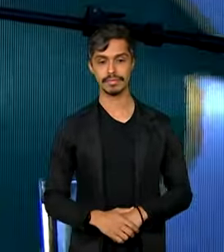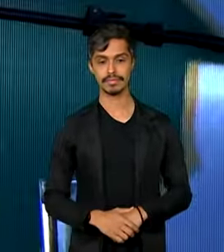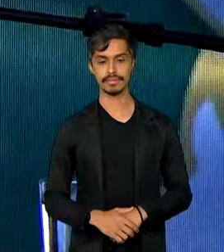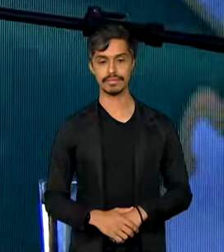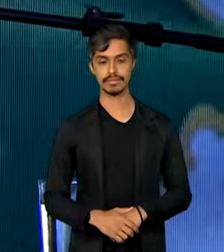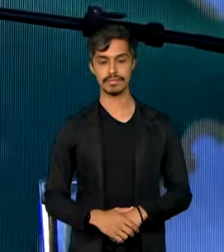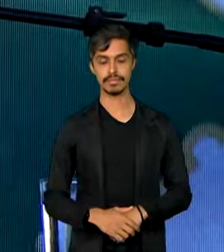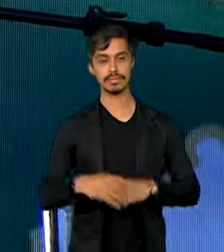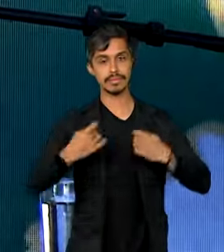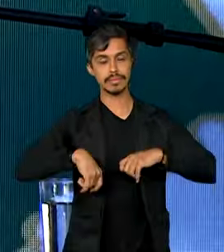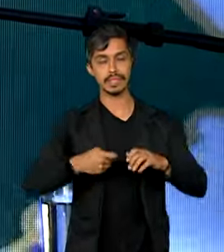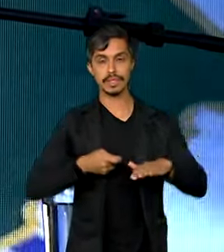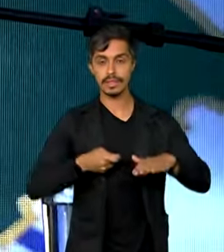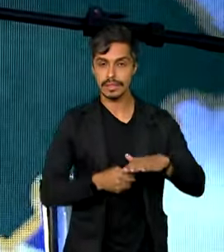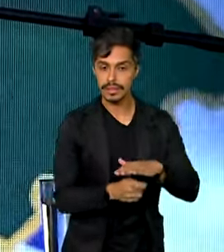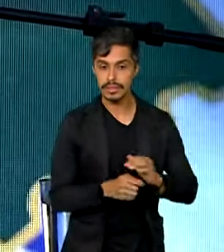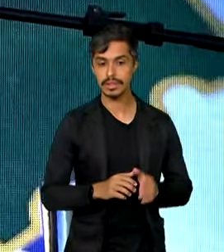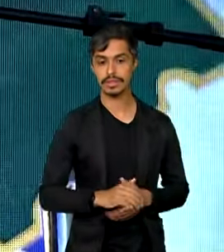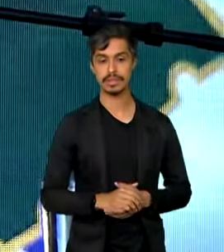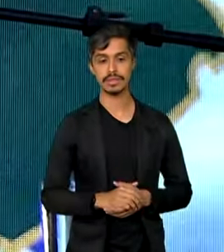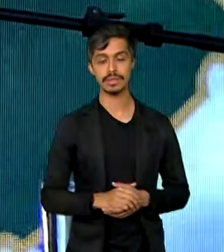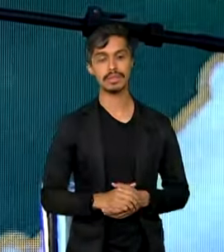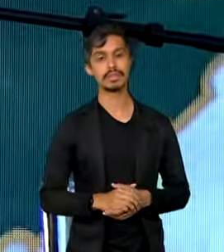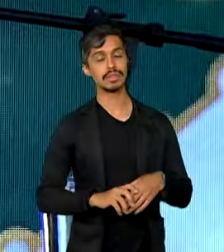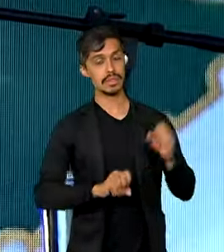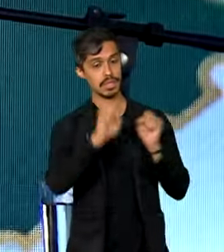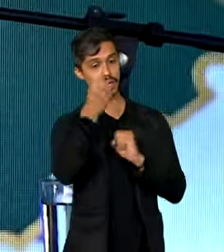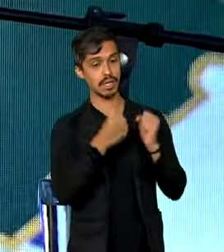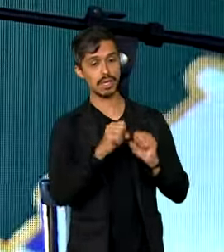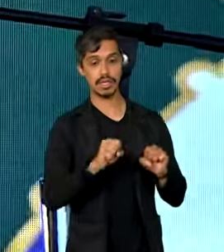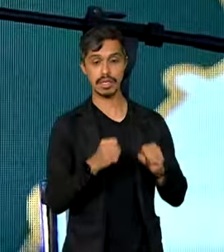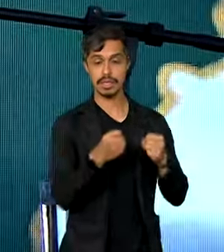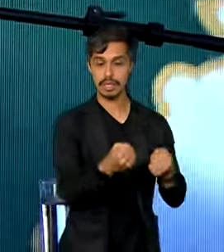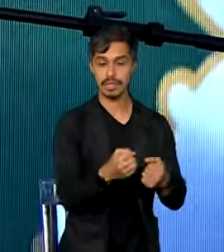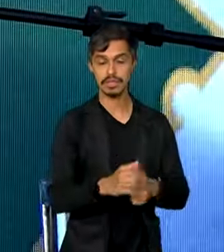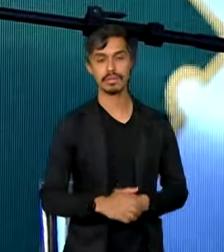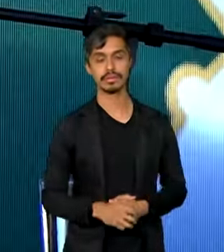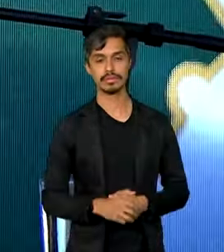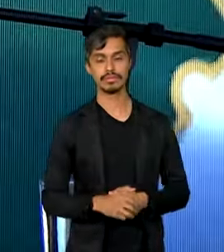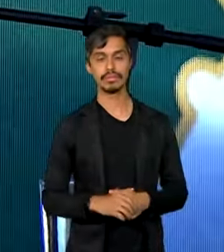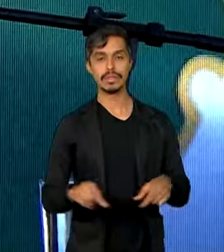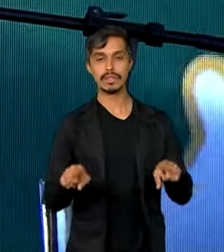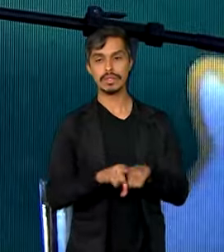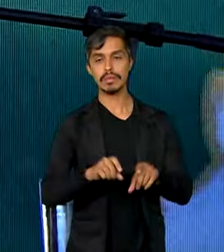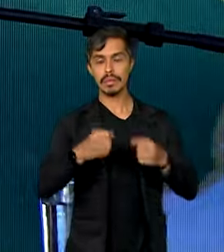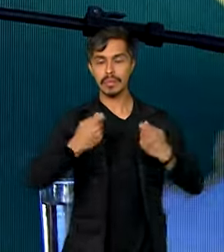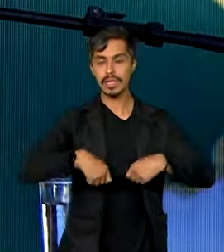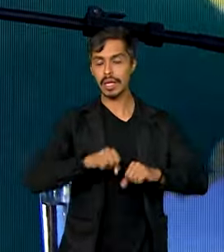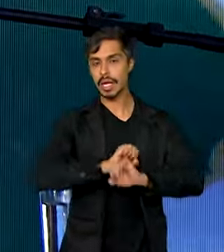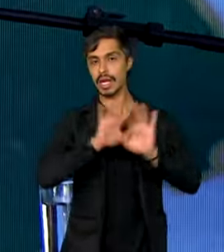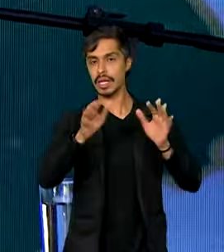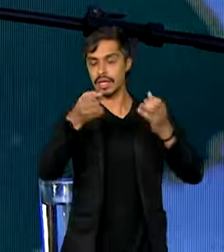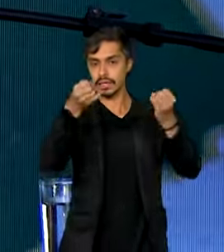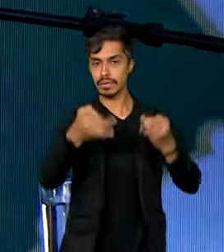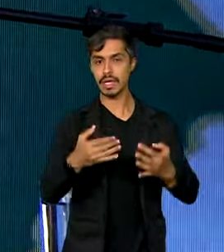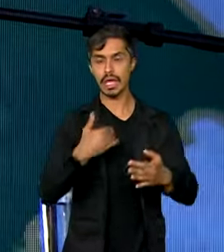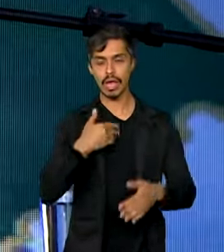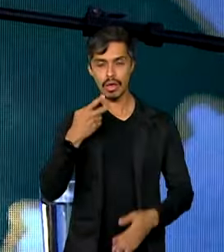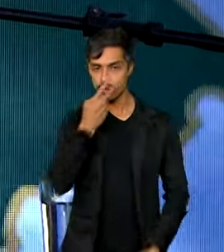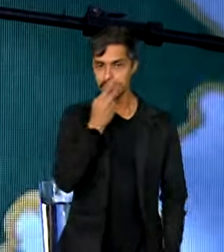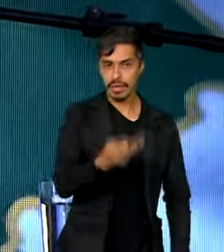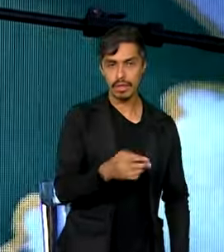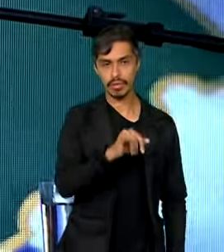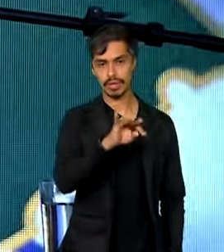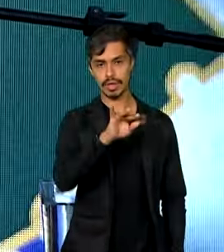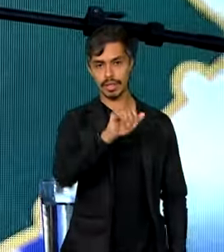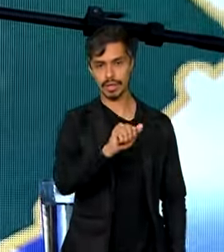Precisamos investir na indústria da defesa. E isso fica claro em cada visita que eu faço ao